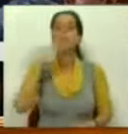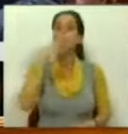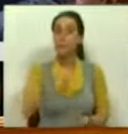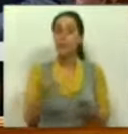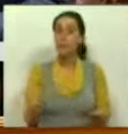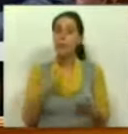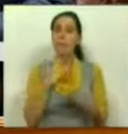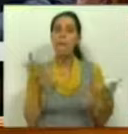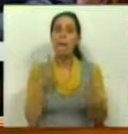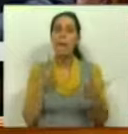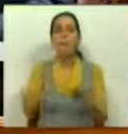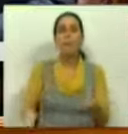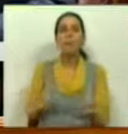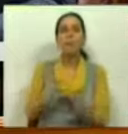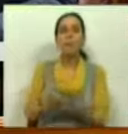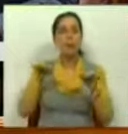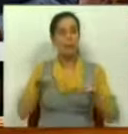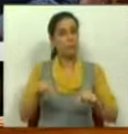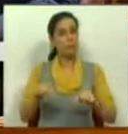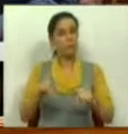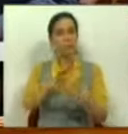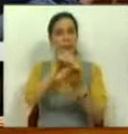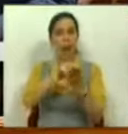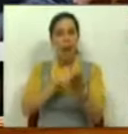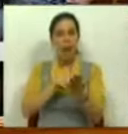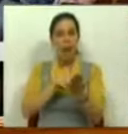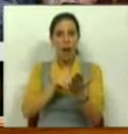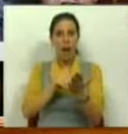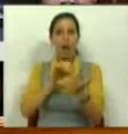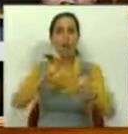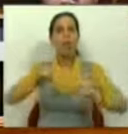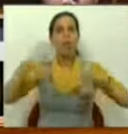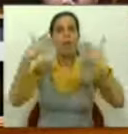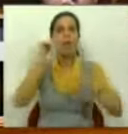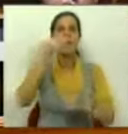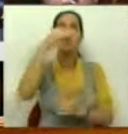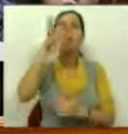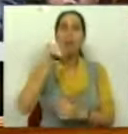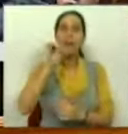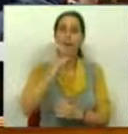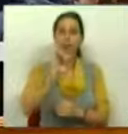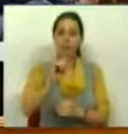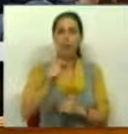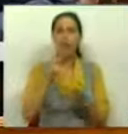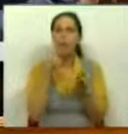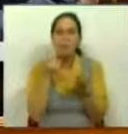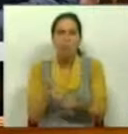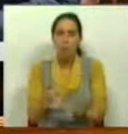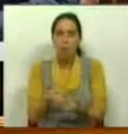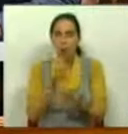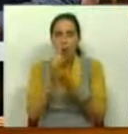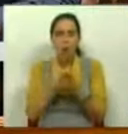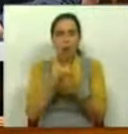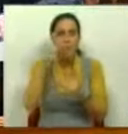dizer que a maior parte das propostas que aqui constam das iniciativas do Partido Socialista têm muito pouco